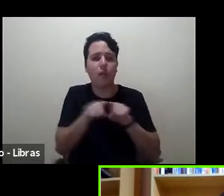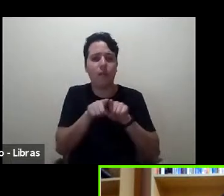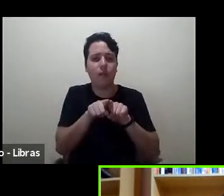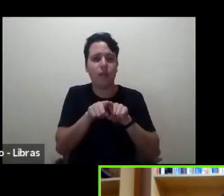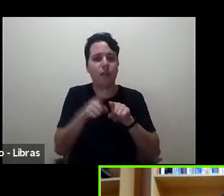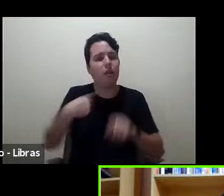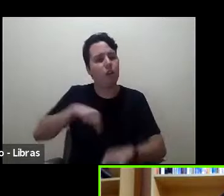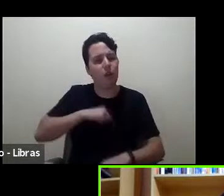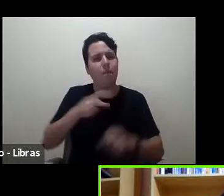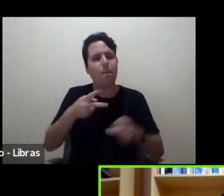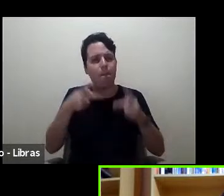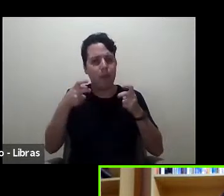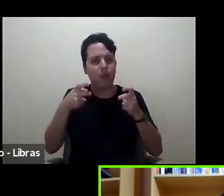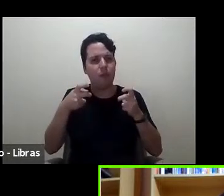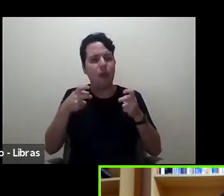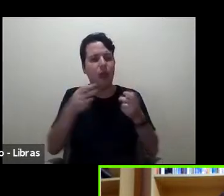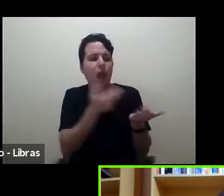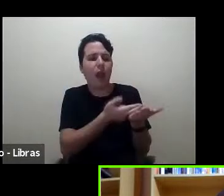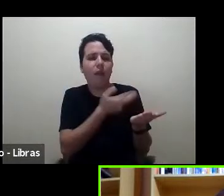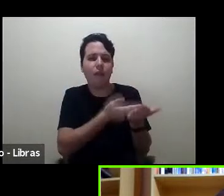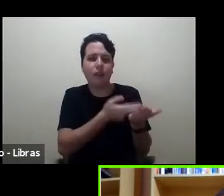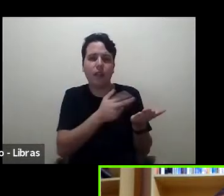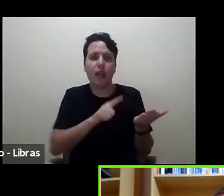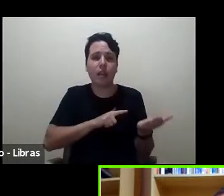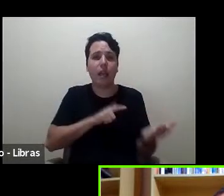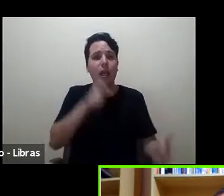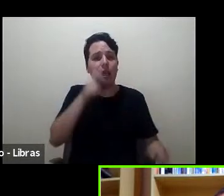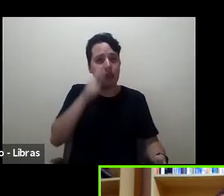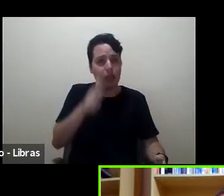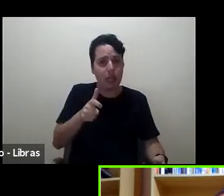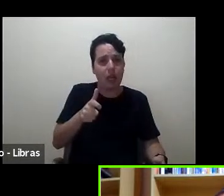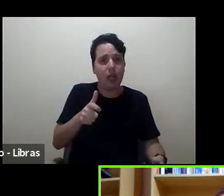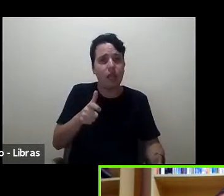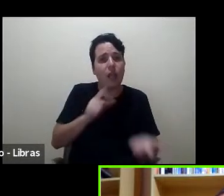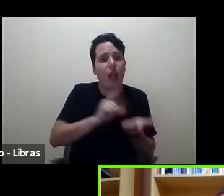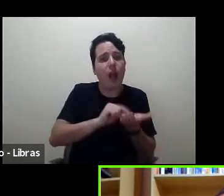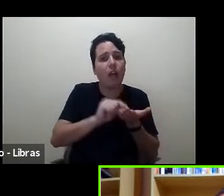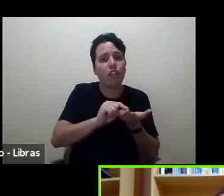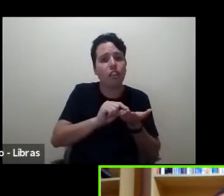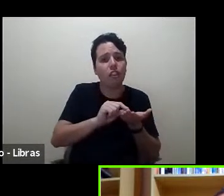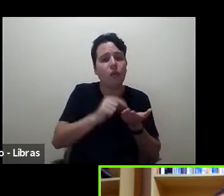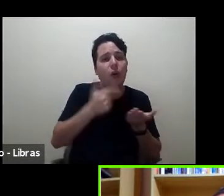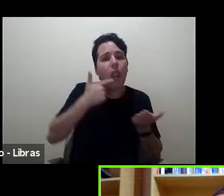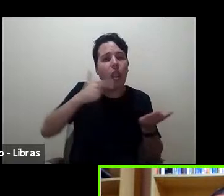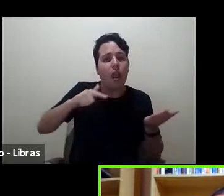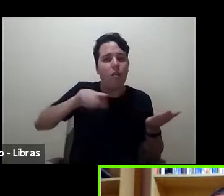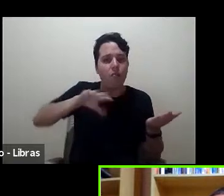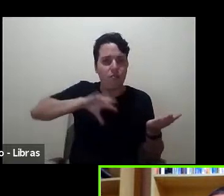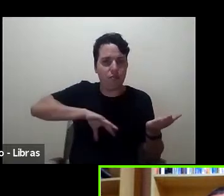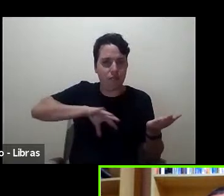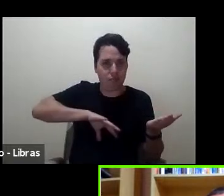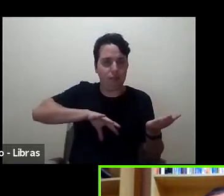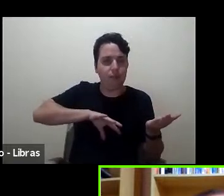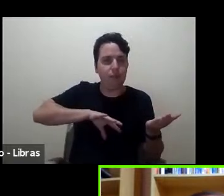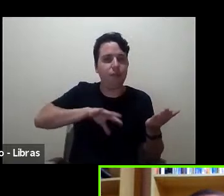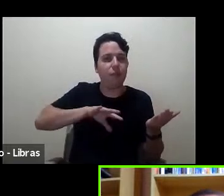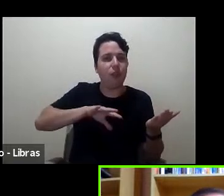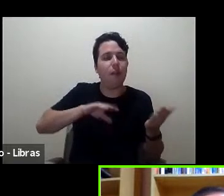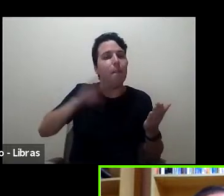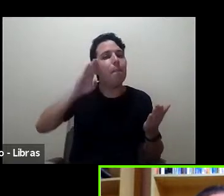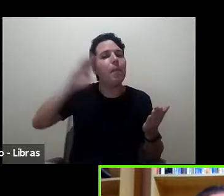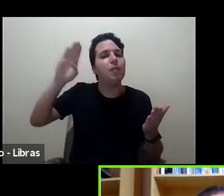pelas revistas pelos artigos em língua portuguesa sobretudo a partir das revistas que chegam a